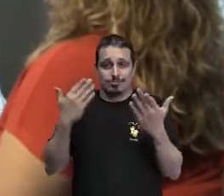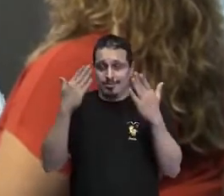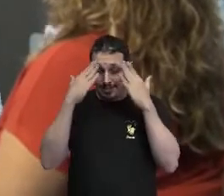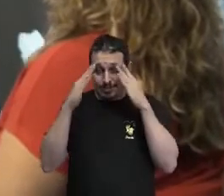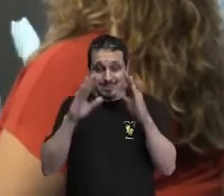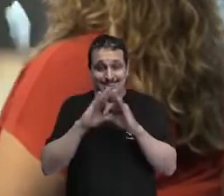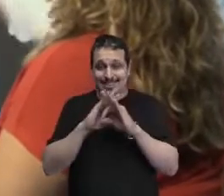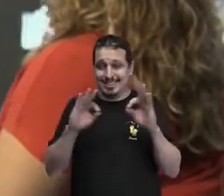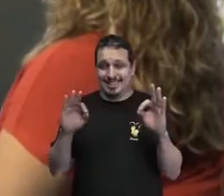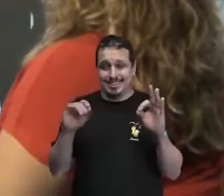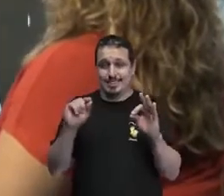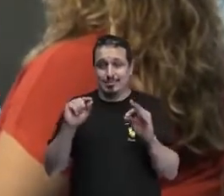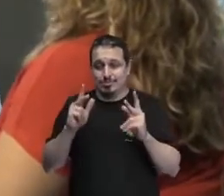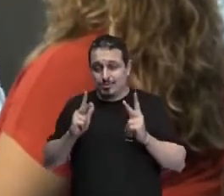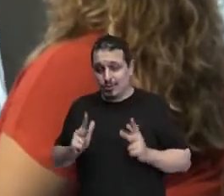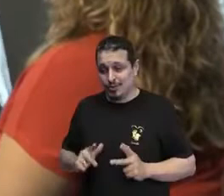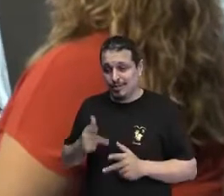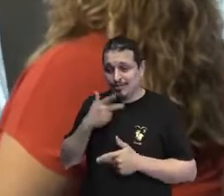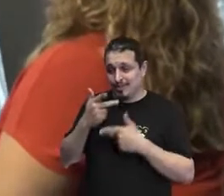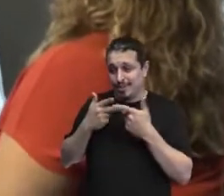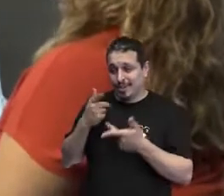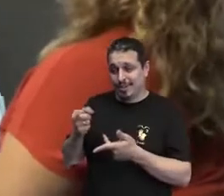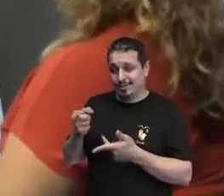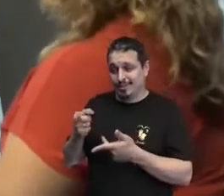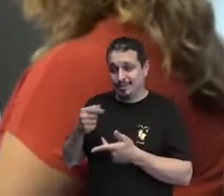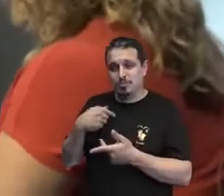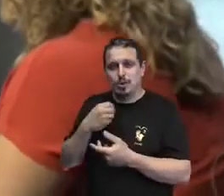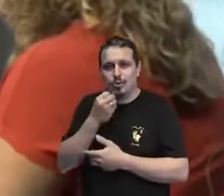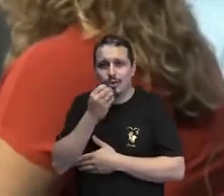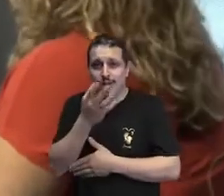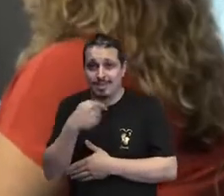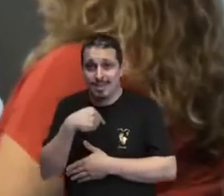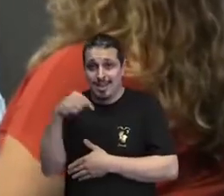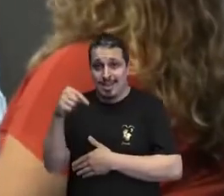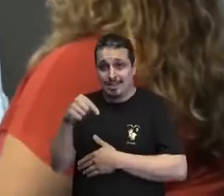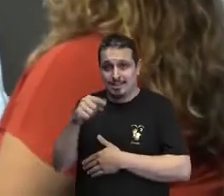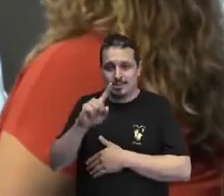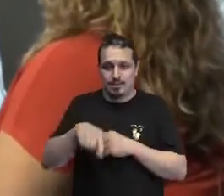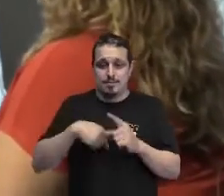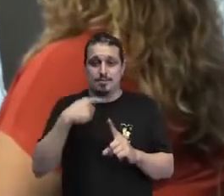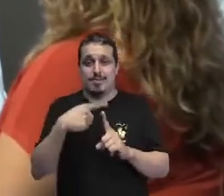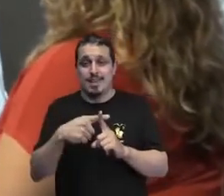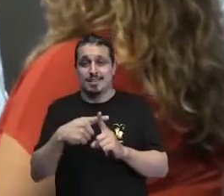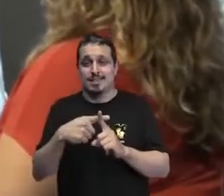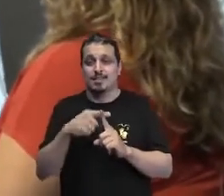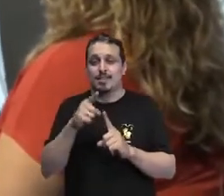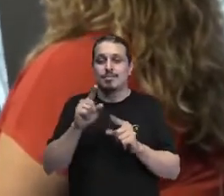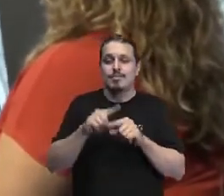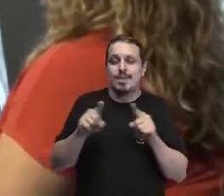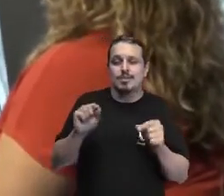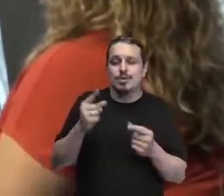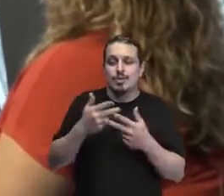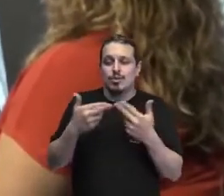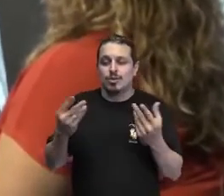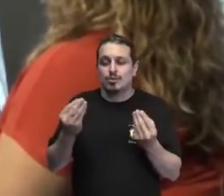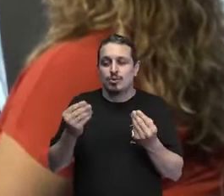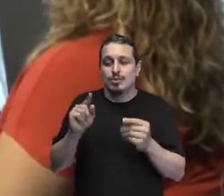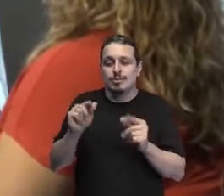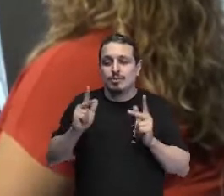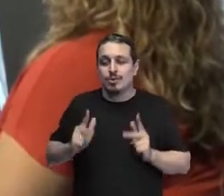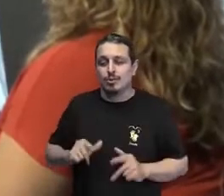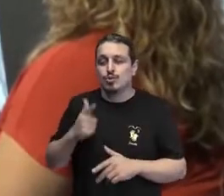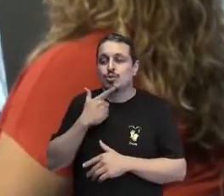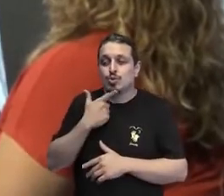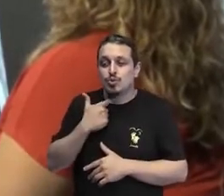exposto ali a receber comentários negativos e positivos. Mas quando eu vi que a maioria gostava, eu